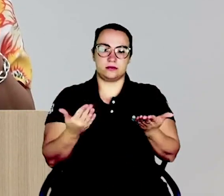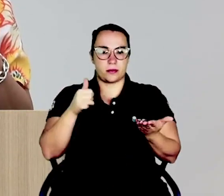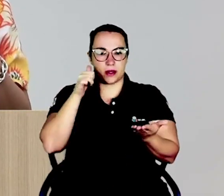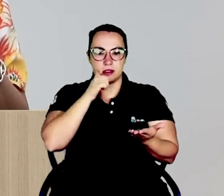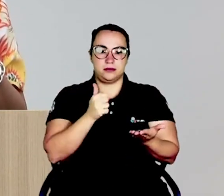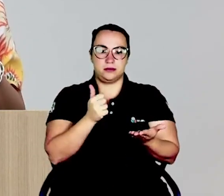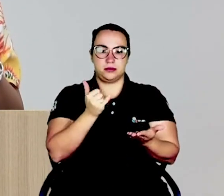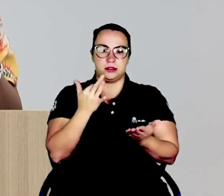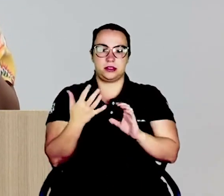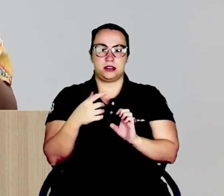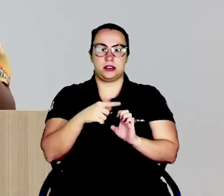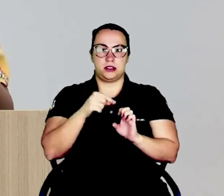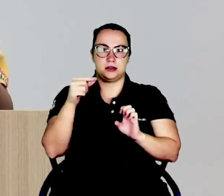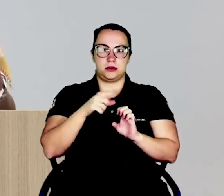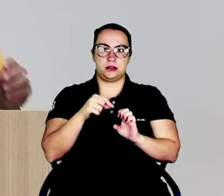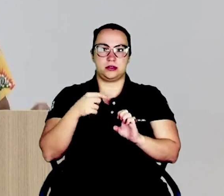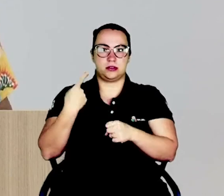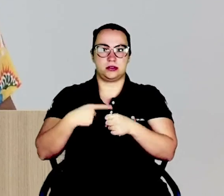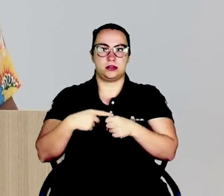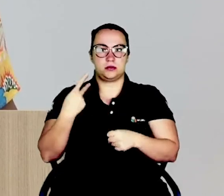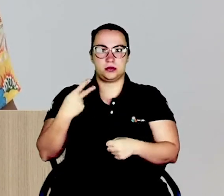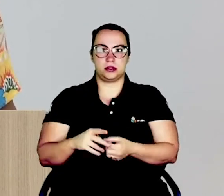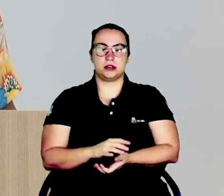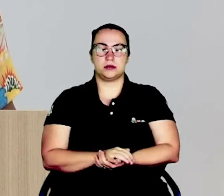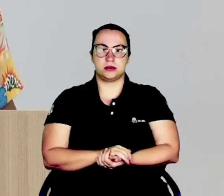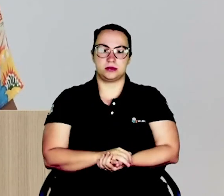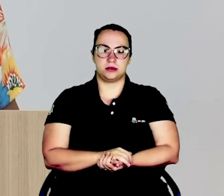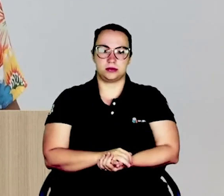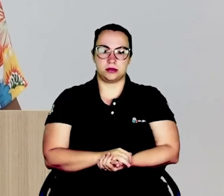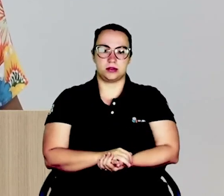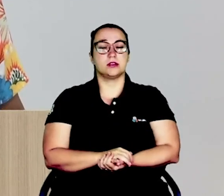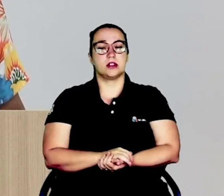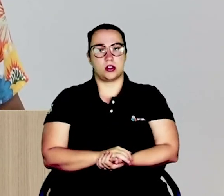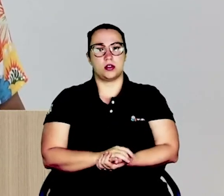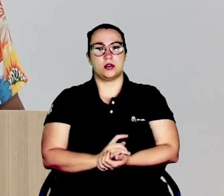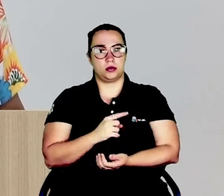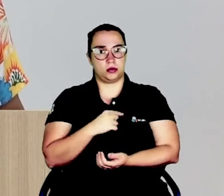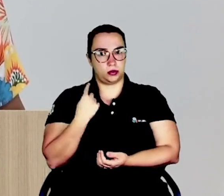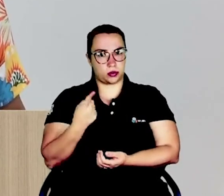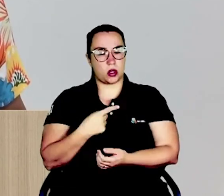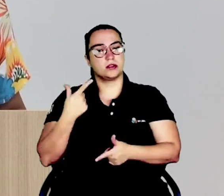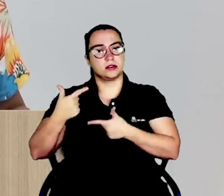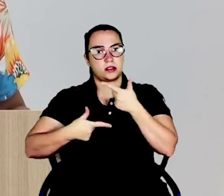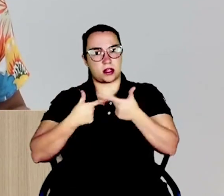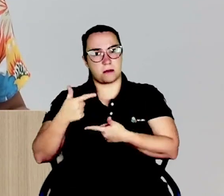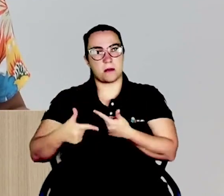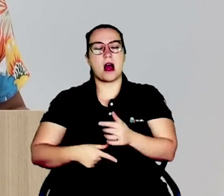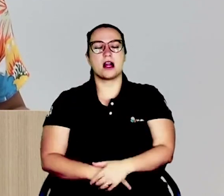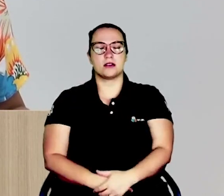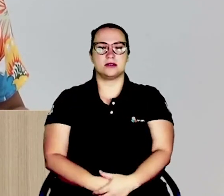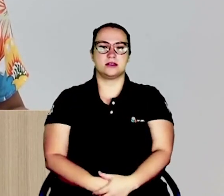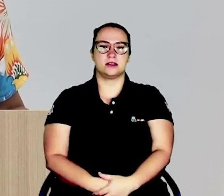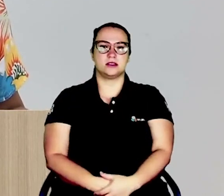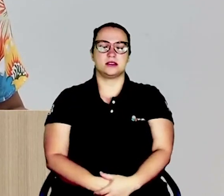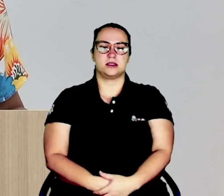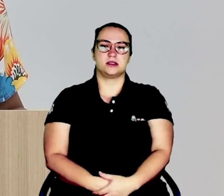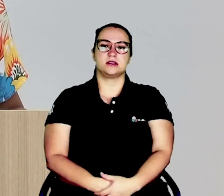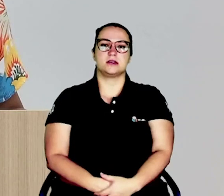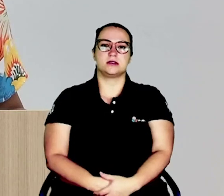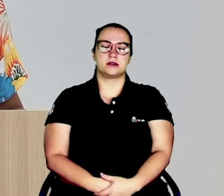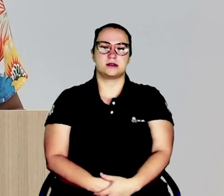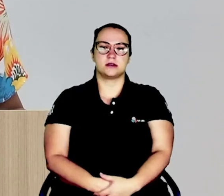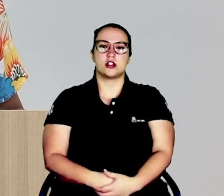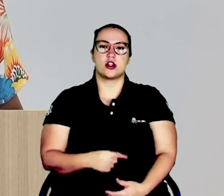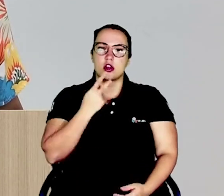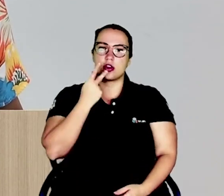empreendedoras no nosso município. Está aí o nosso trabalho. Na realidade, quando fala